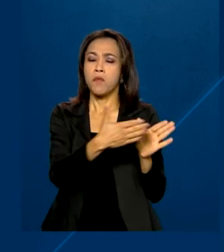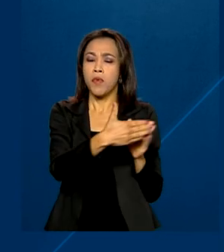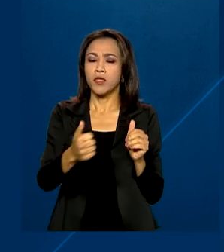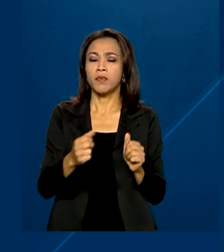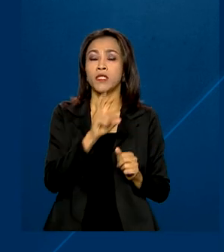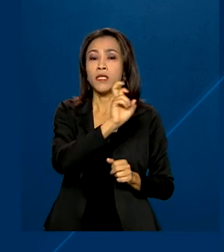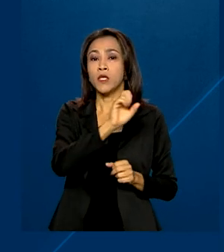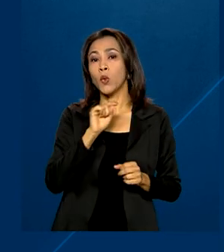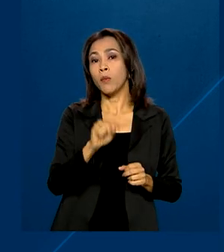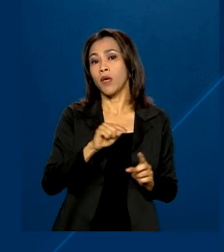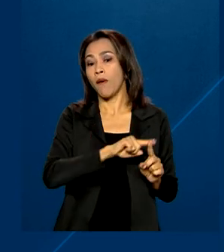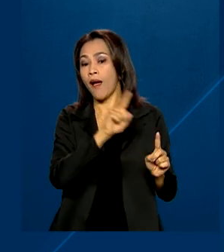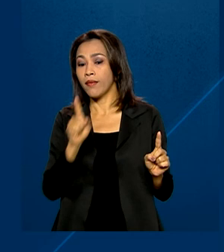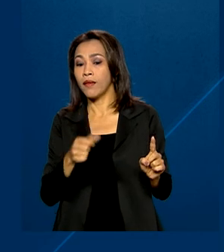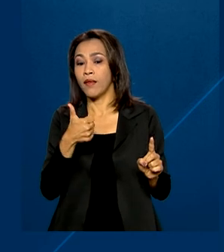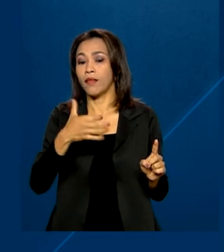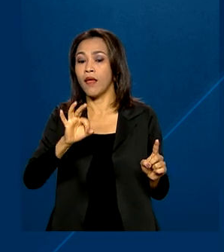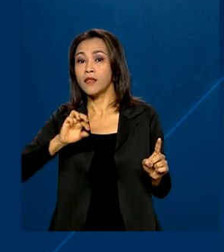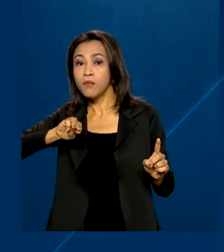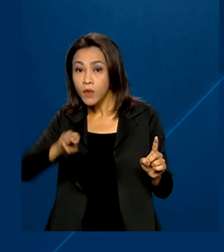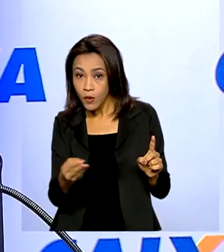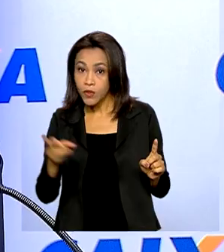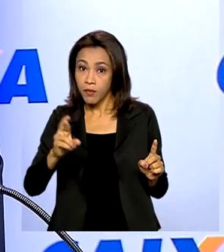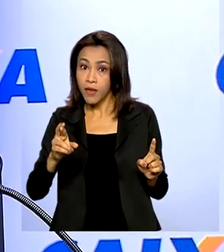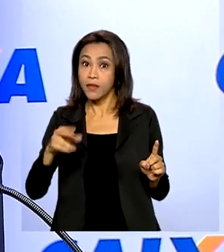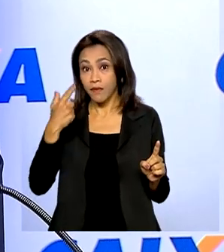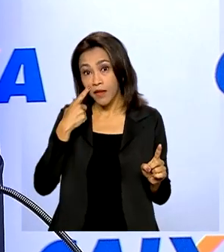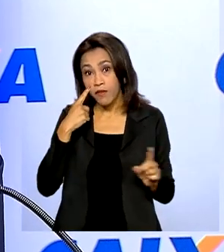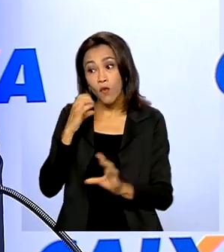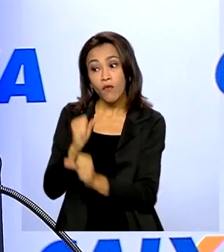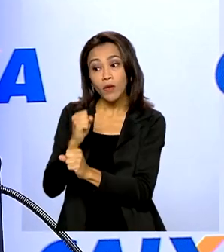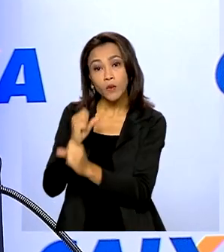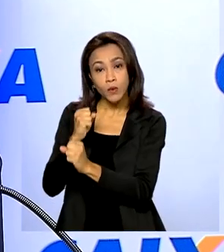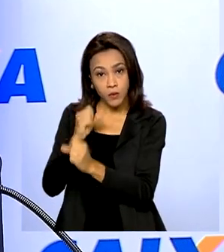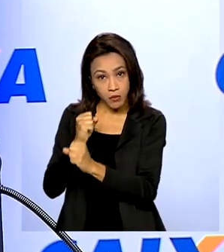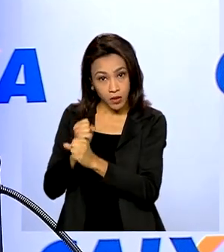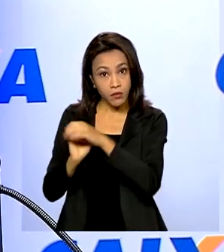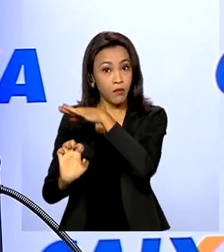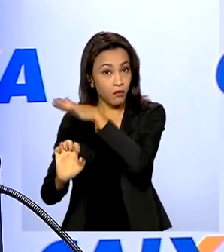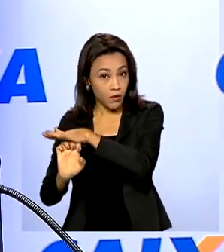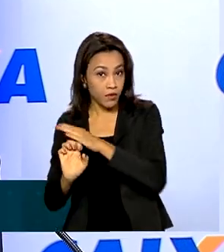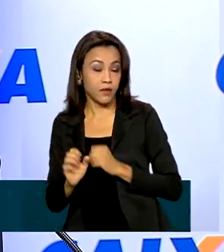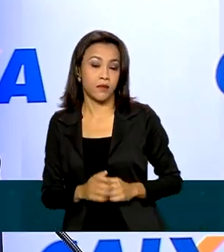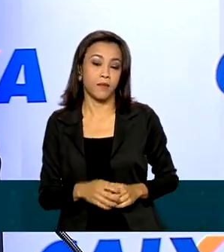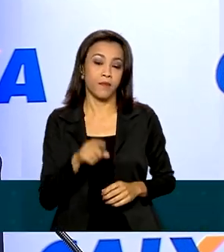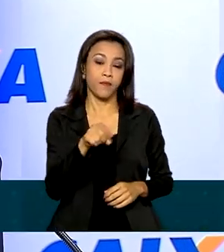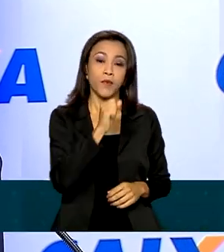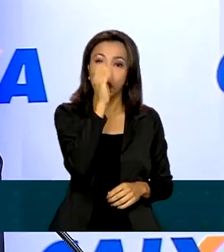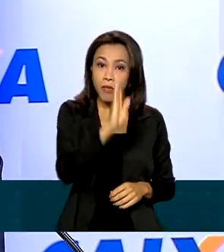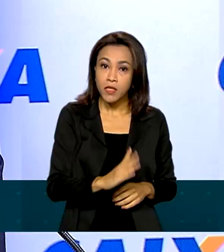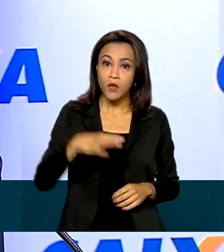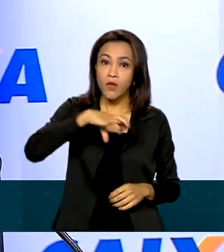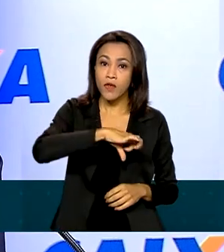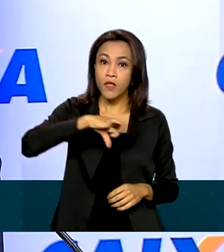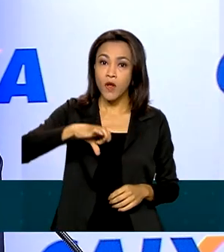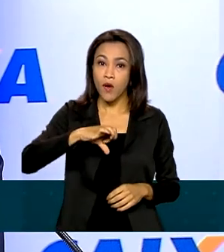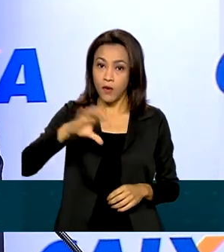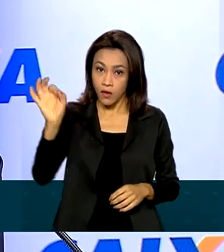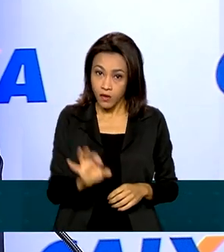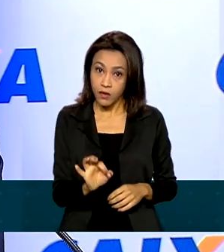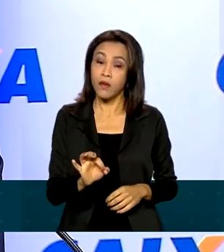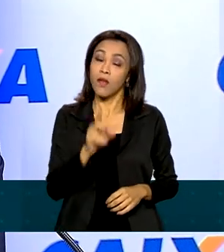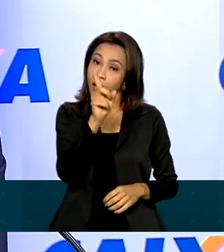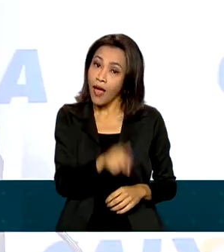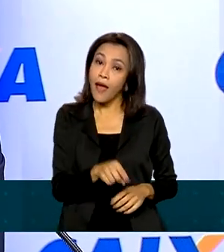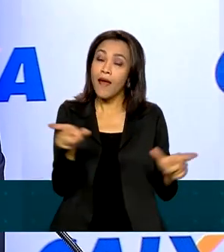milhões de reais, com base no faturamento anual. No Brasil, entre 98% e 99% das empresas são micro e